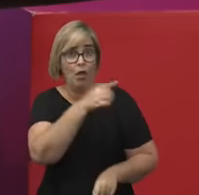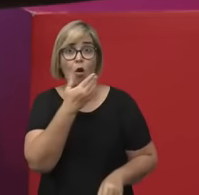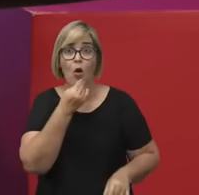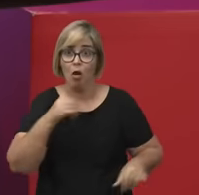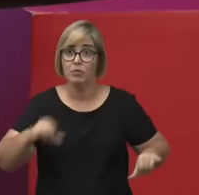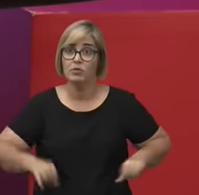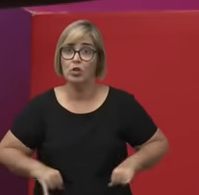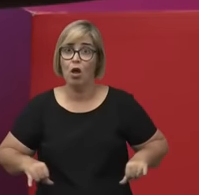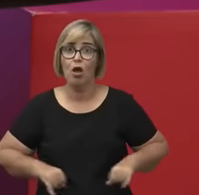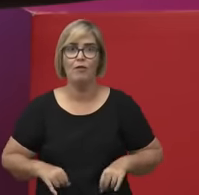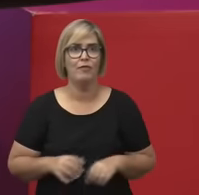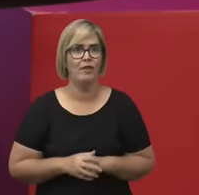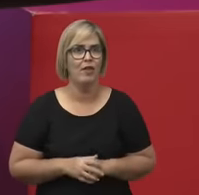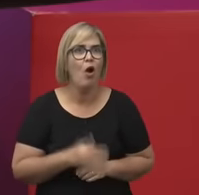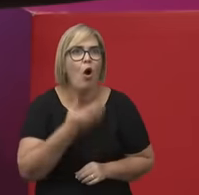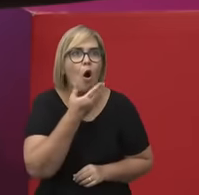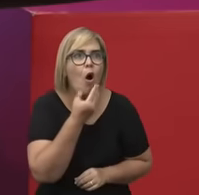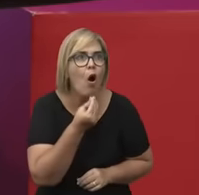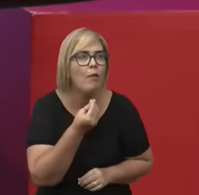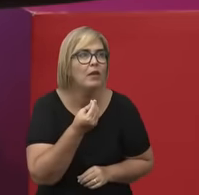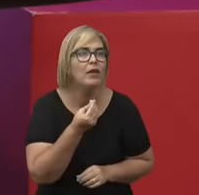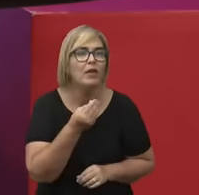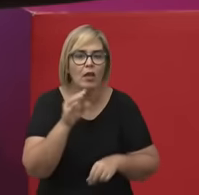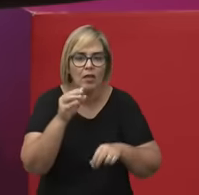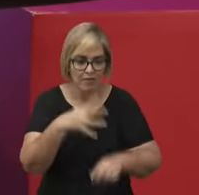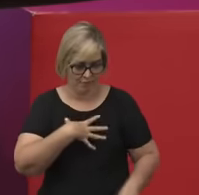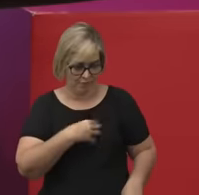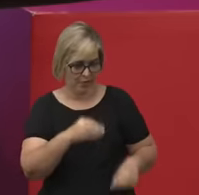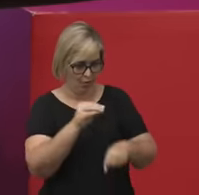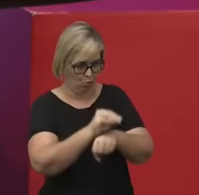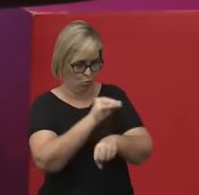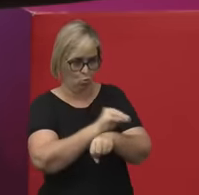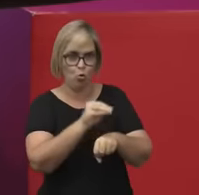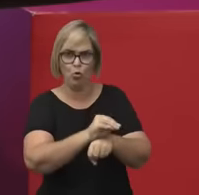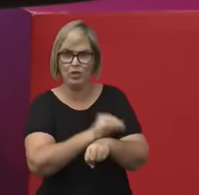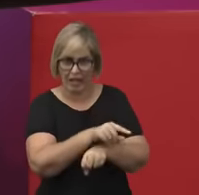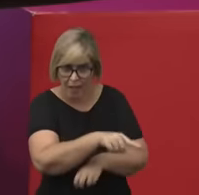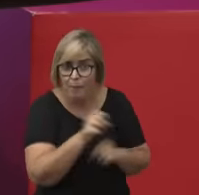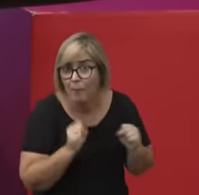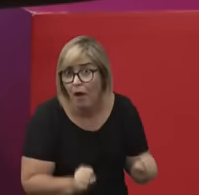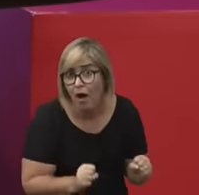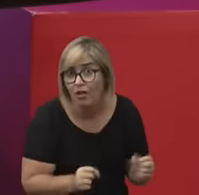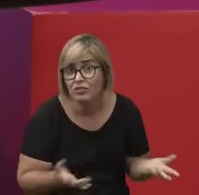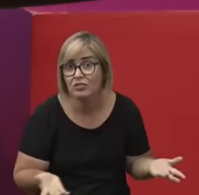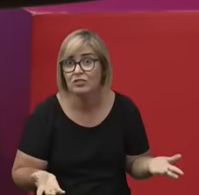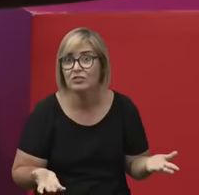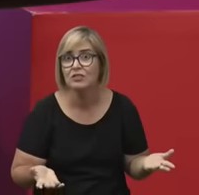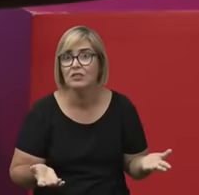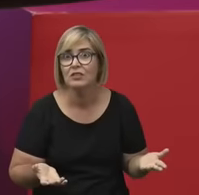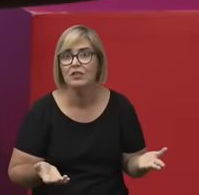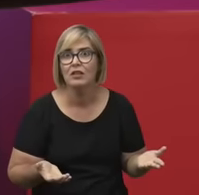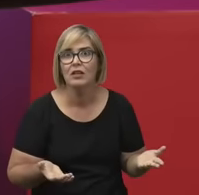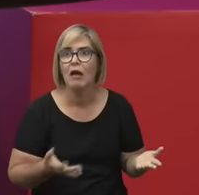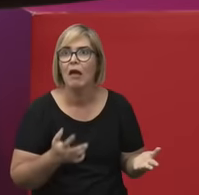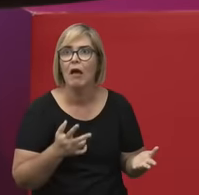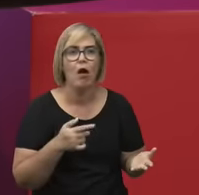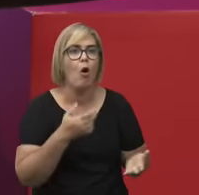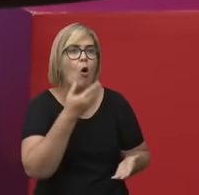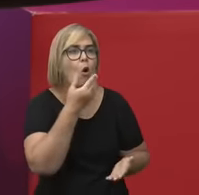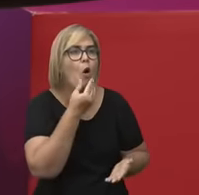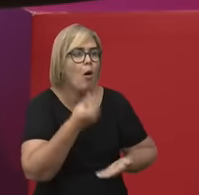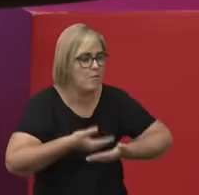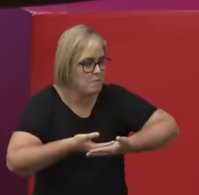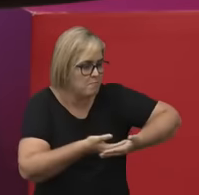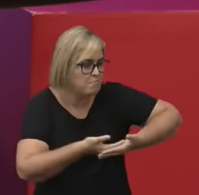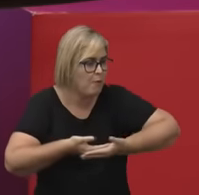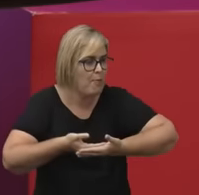esperado que um homem cuide de seus filhos, né, que é esperado que um homem fique em casa cuidando de um bebê, é esperado que um homem curse certos cursos